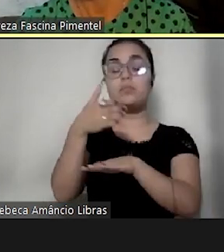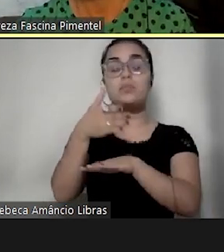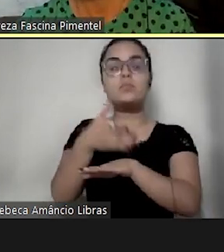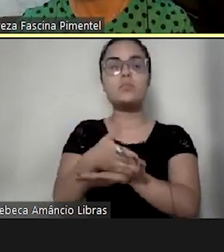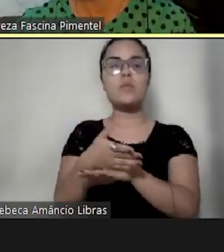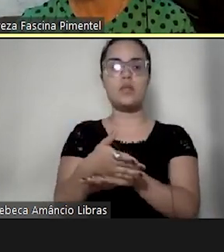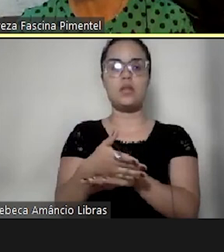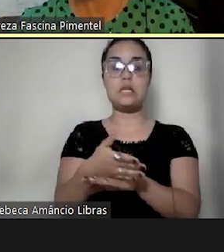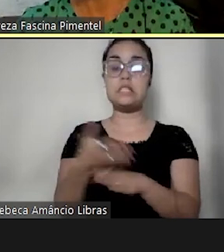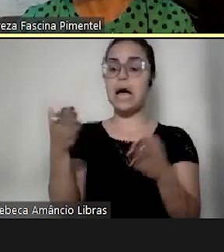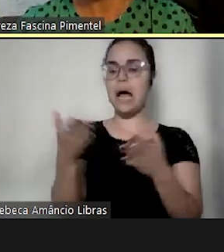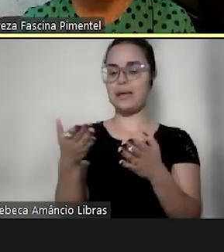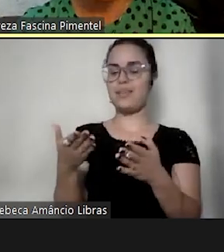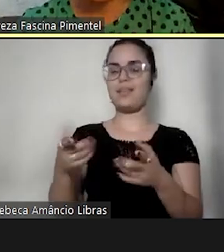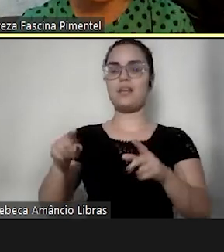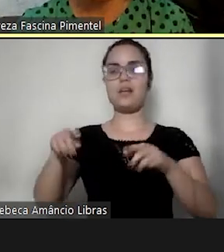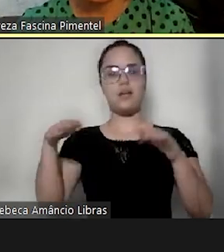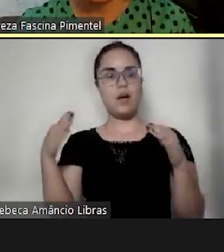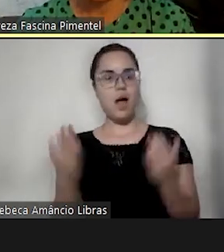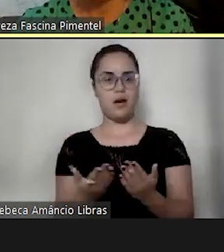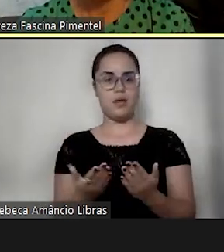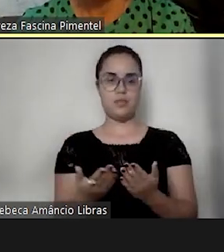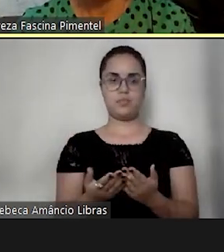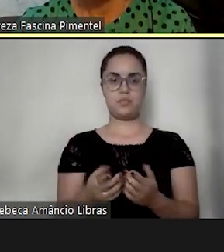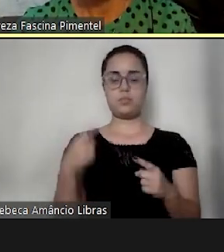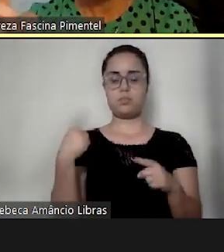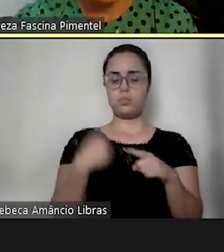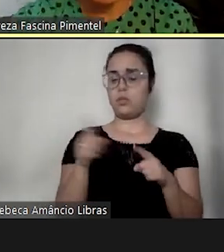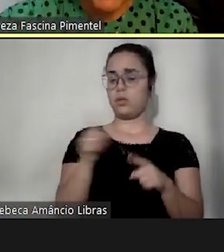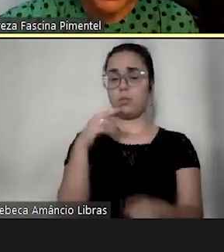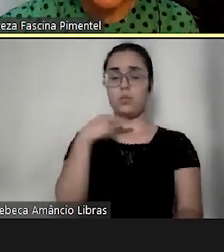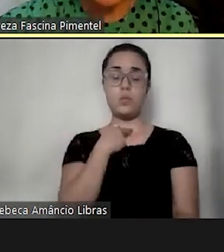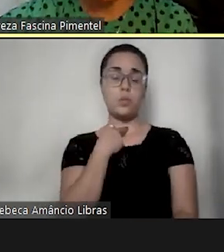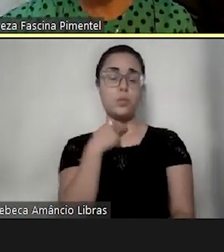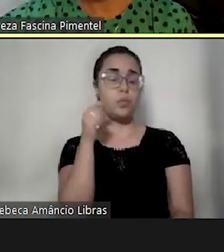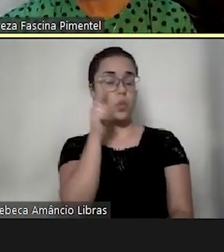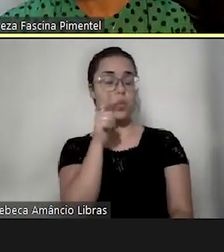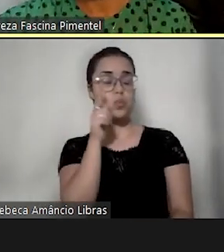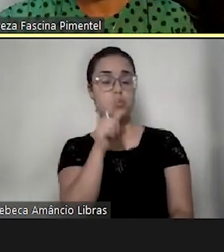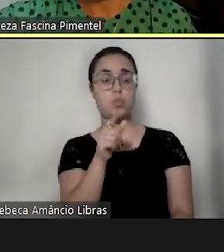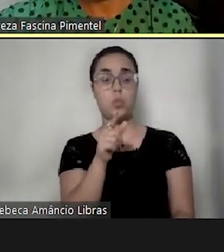agora, porque eu não consigo observar pensando